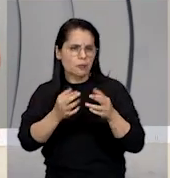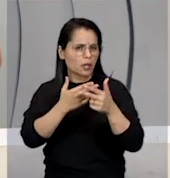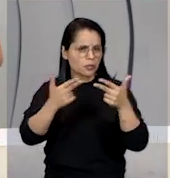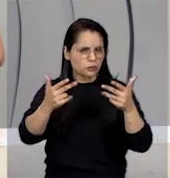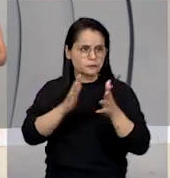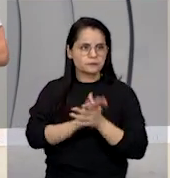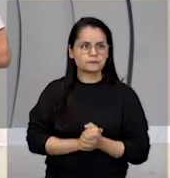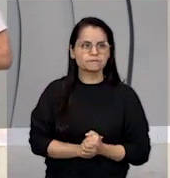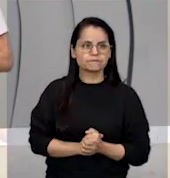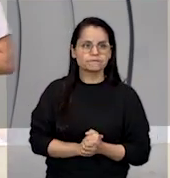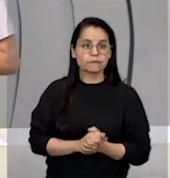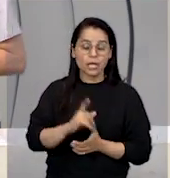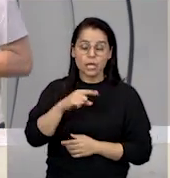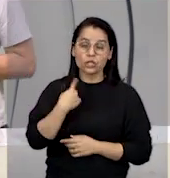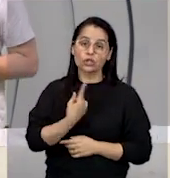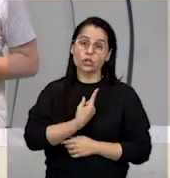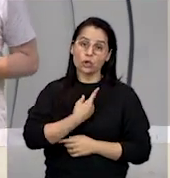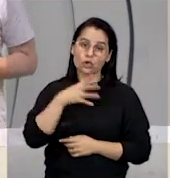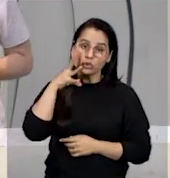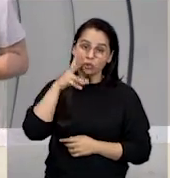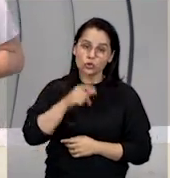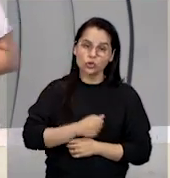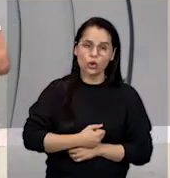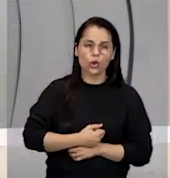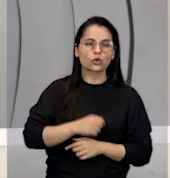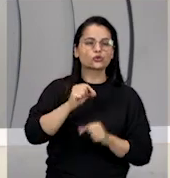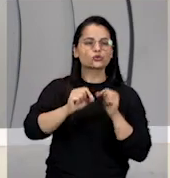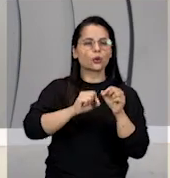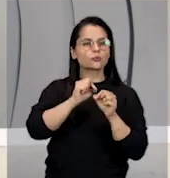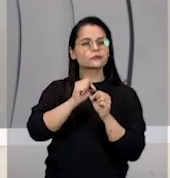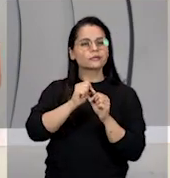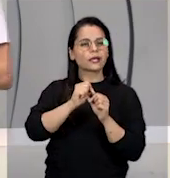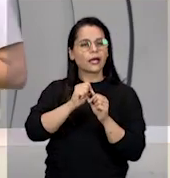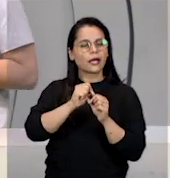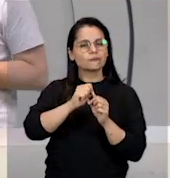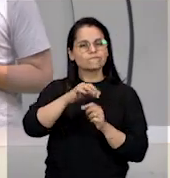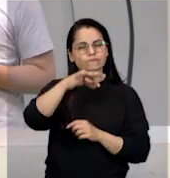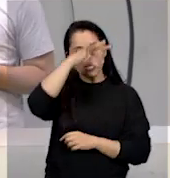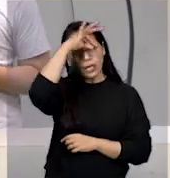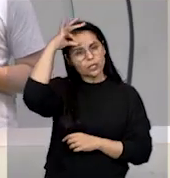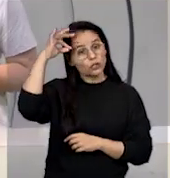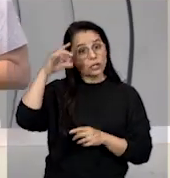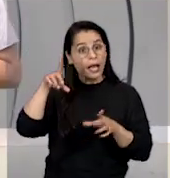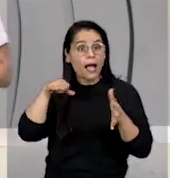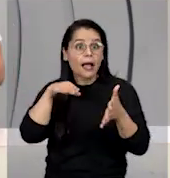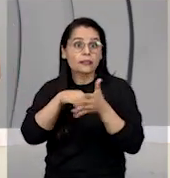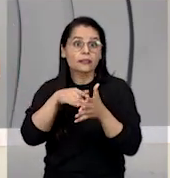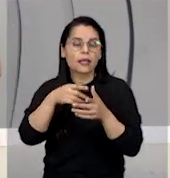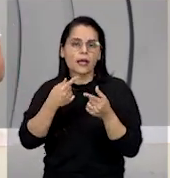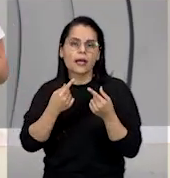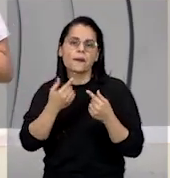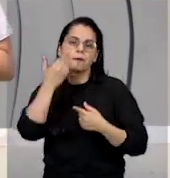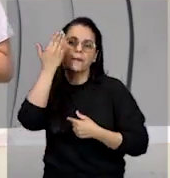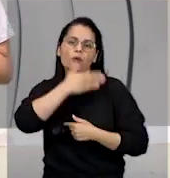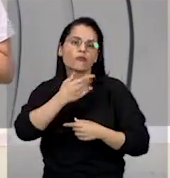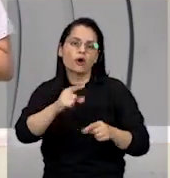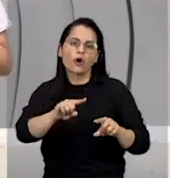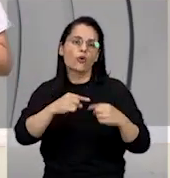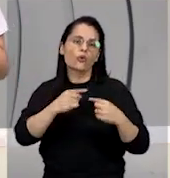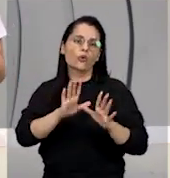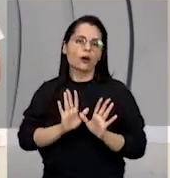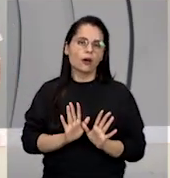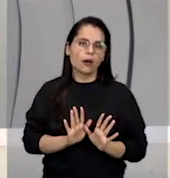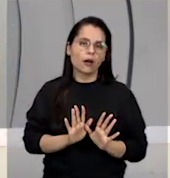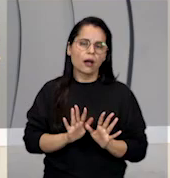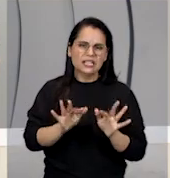E que nós todos somos inocentes até prova em contrário. Ou seja, nós não podemos